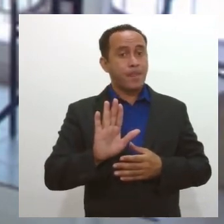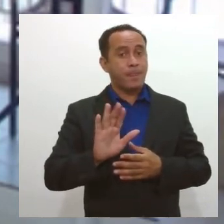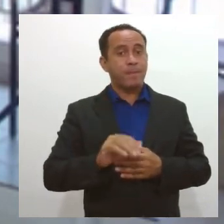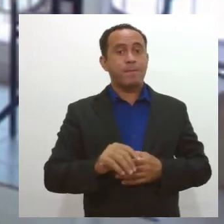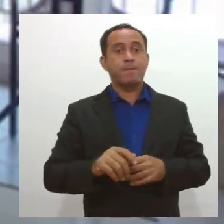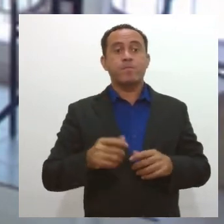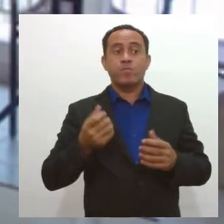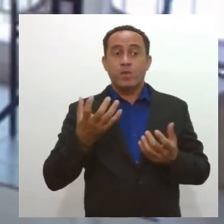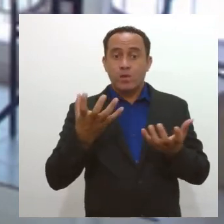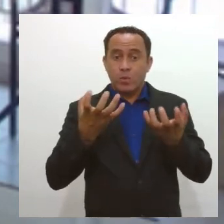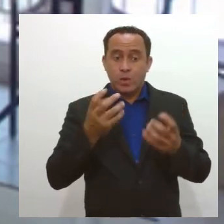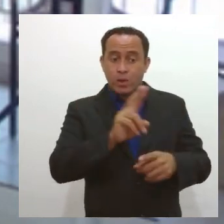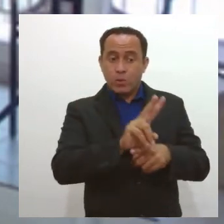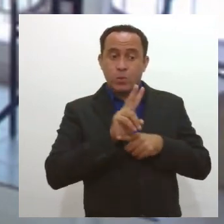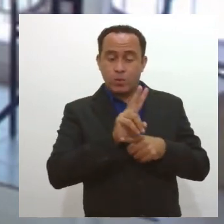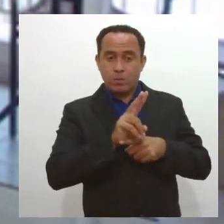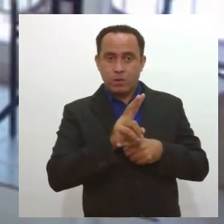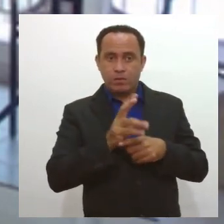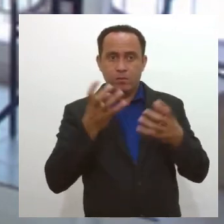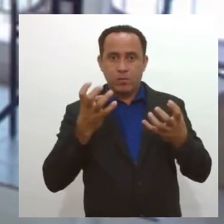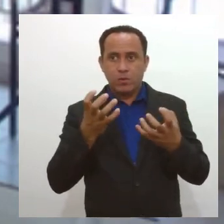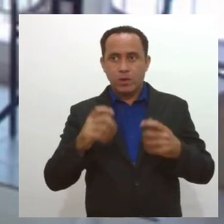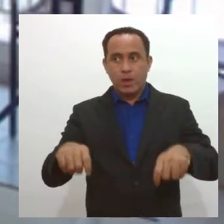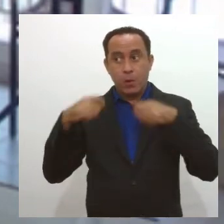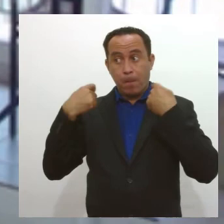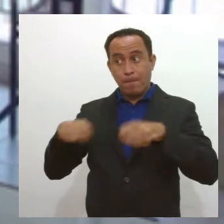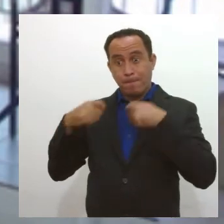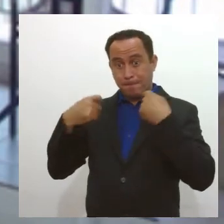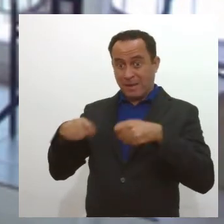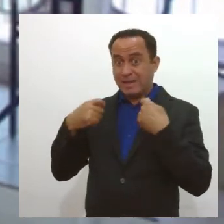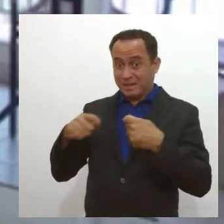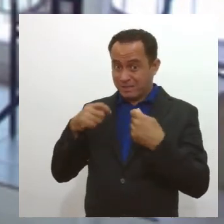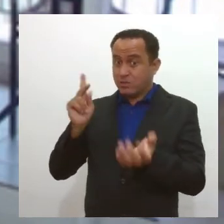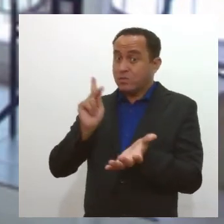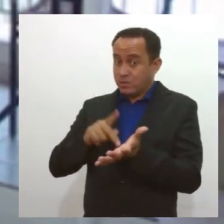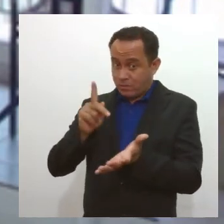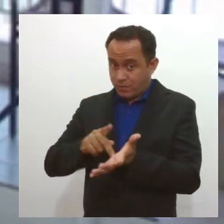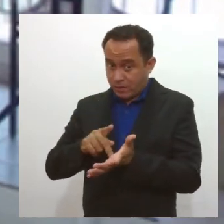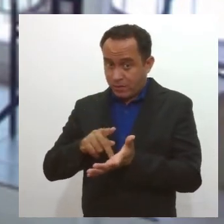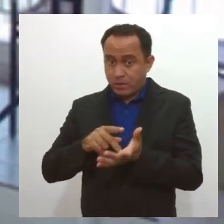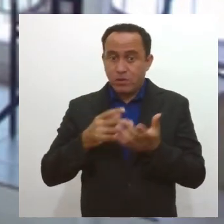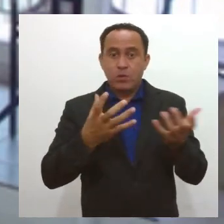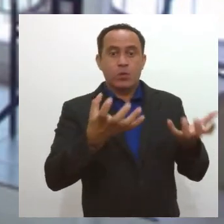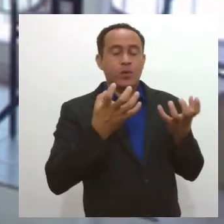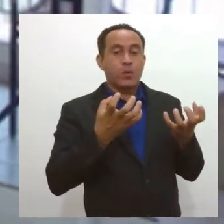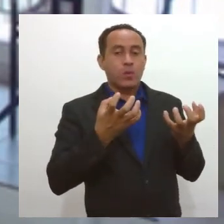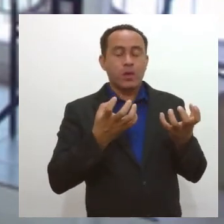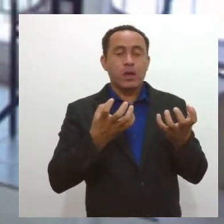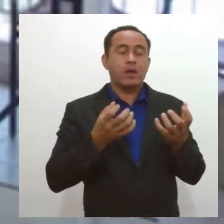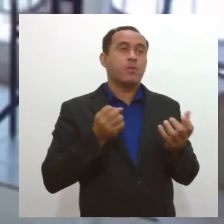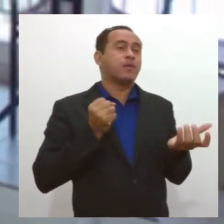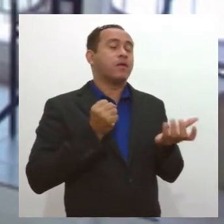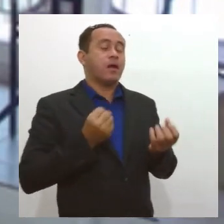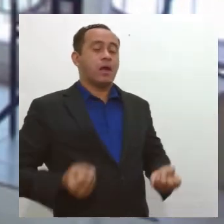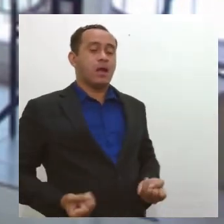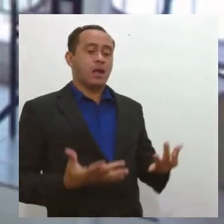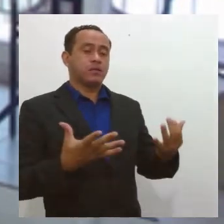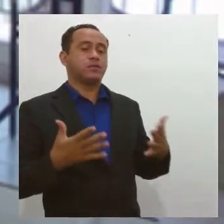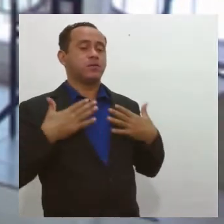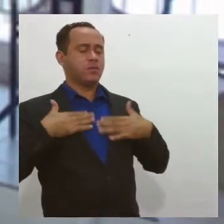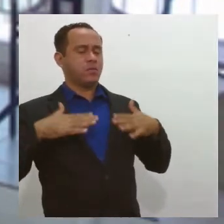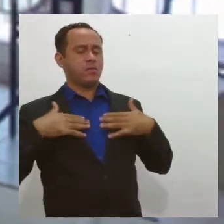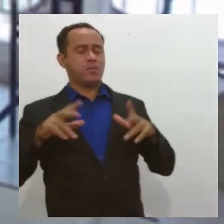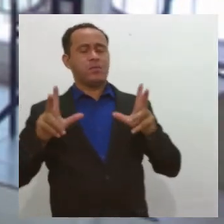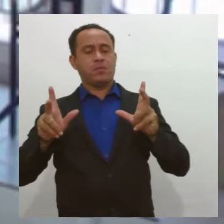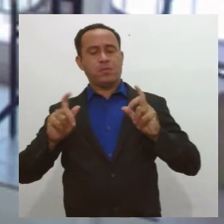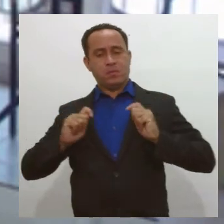estou buscando empréstimo porque eu realmente necessito, ou eu estou buscando para poder manter o meu conforto, manter o meu padrão